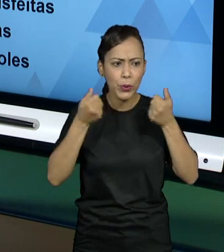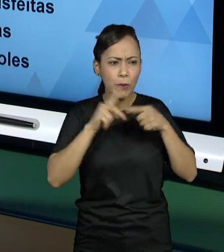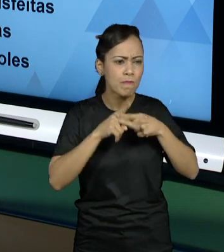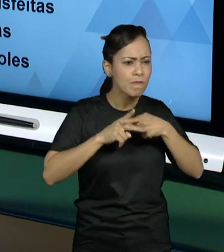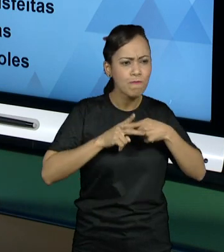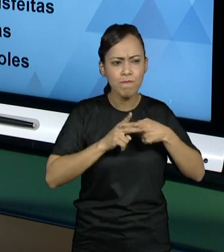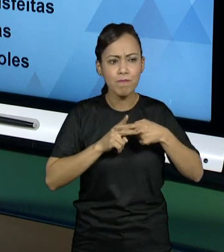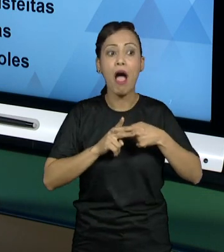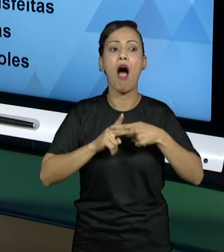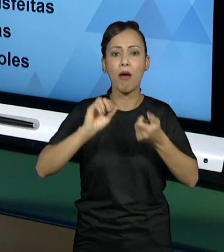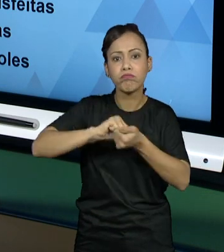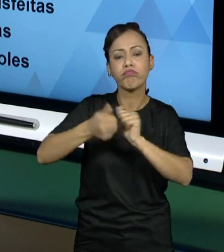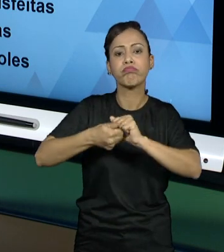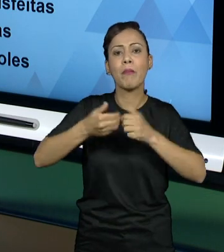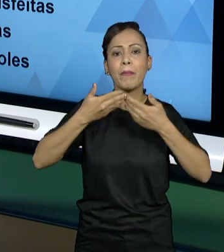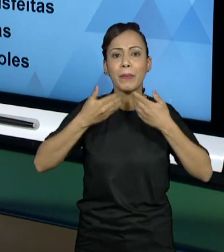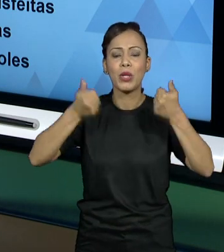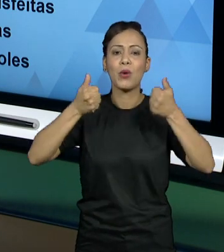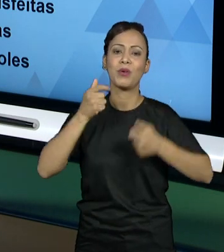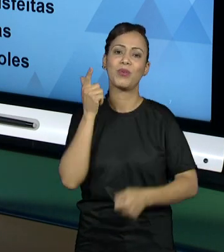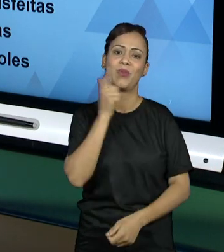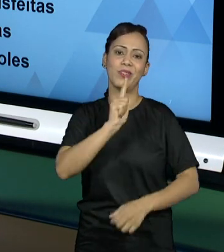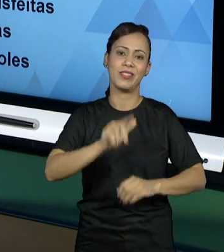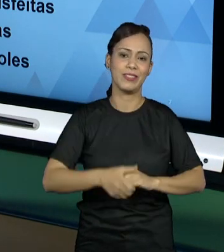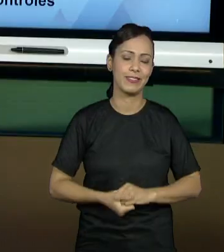consigam medir aquilo que realmente você quer saber.